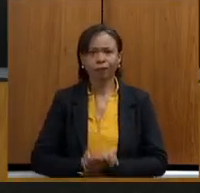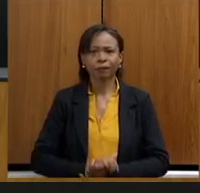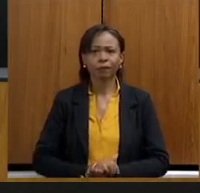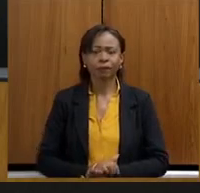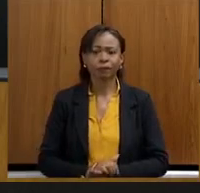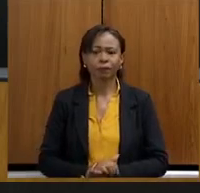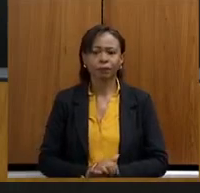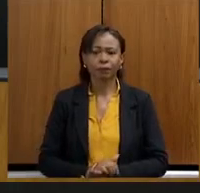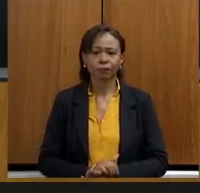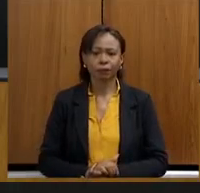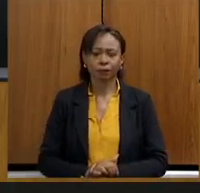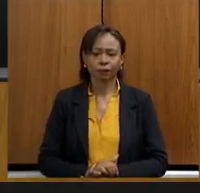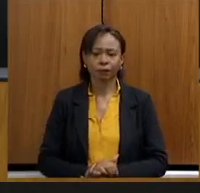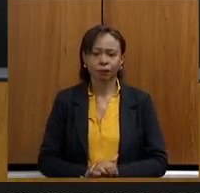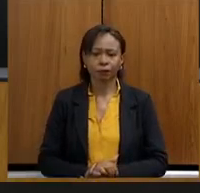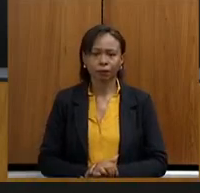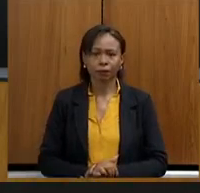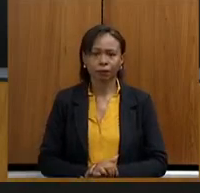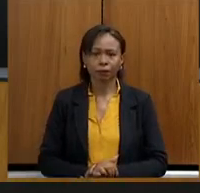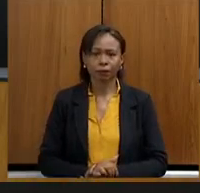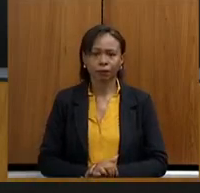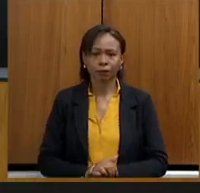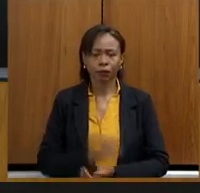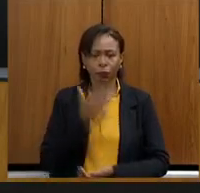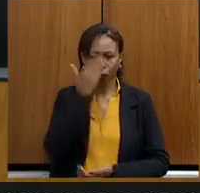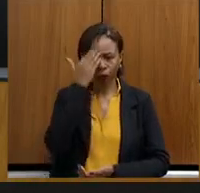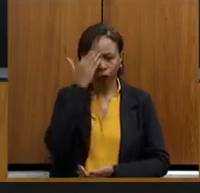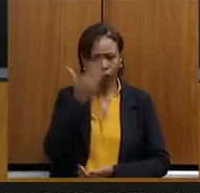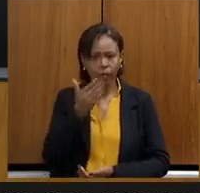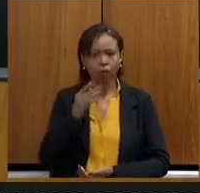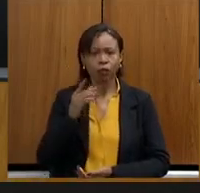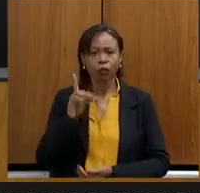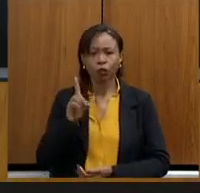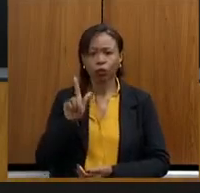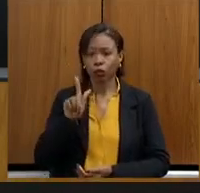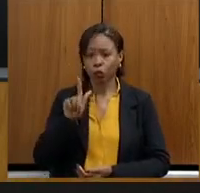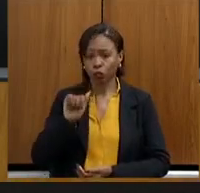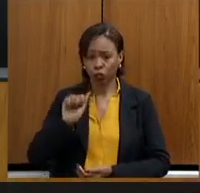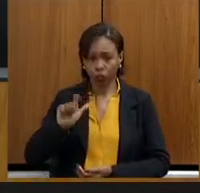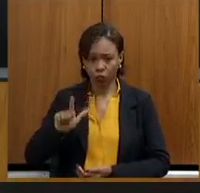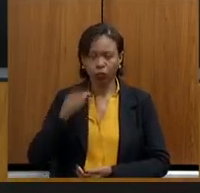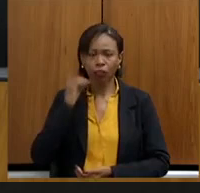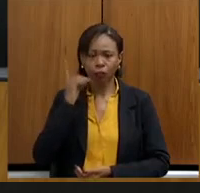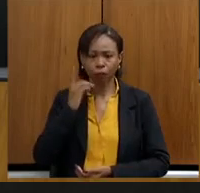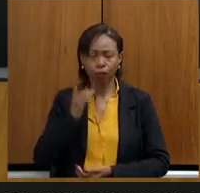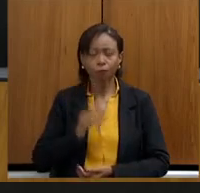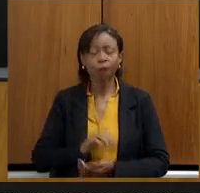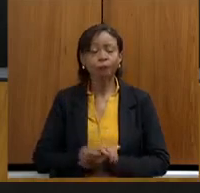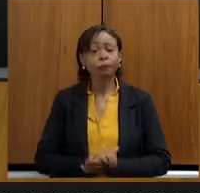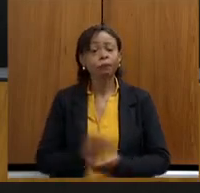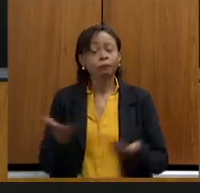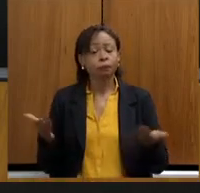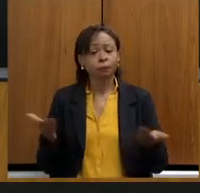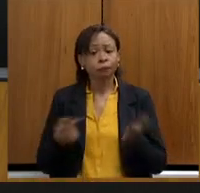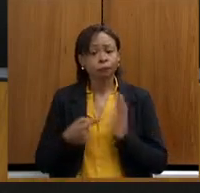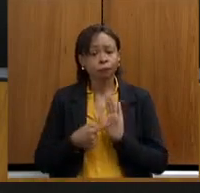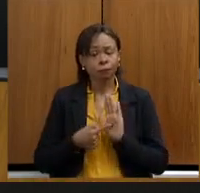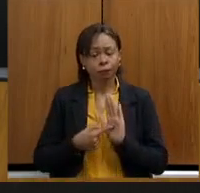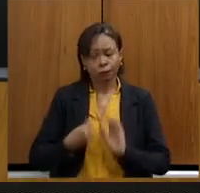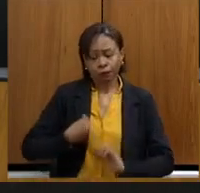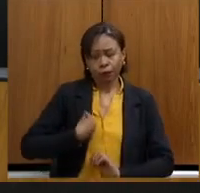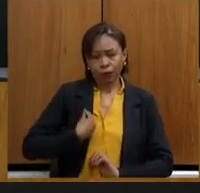Obrigado, deputado Gil Pereira. Eu quero fazer menção aqui à presença das